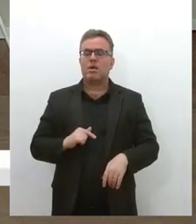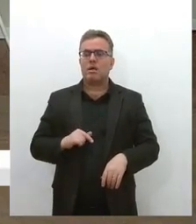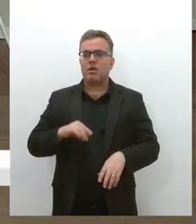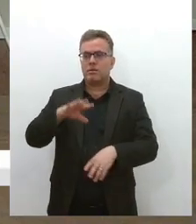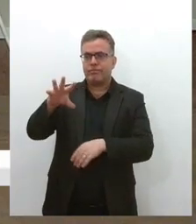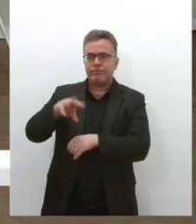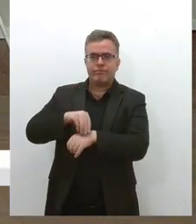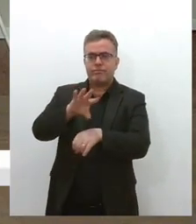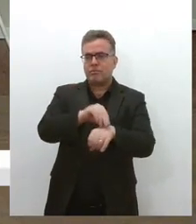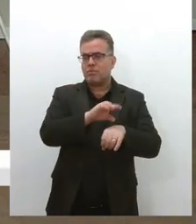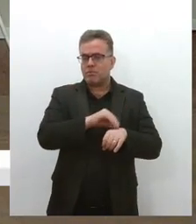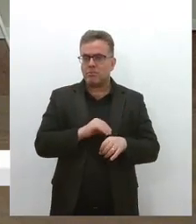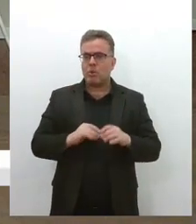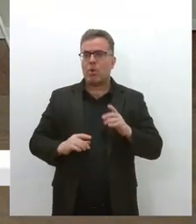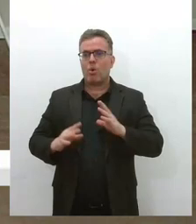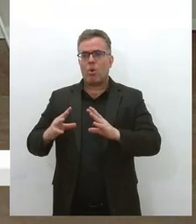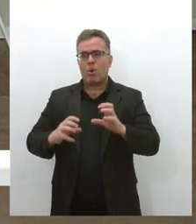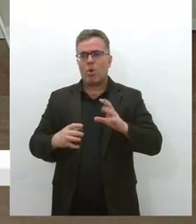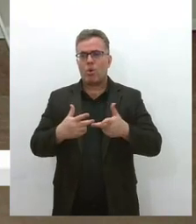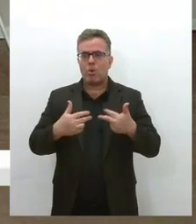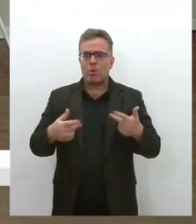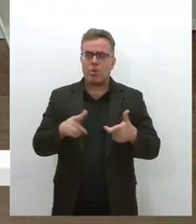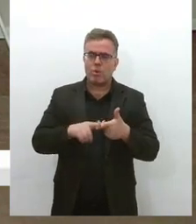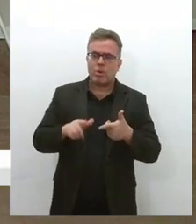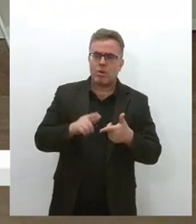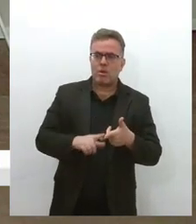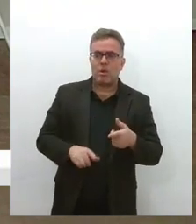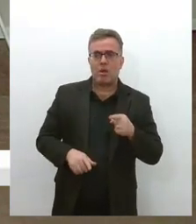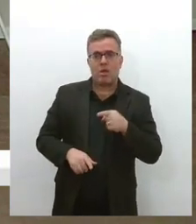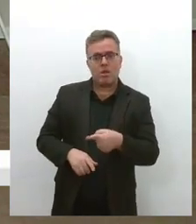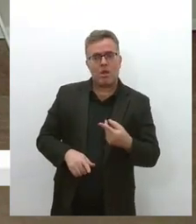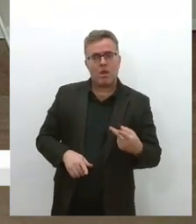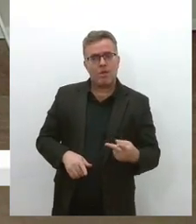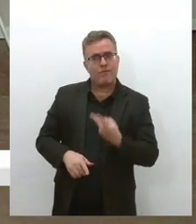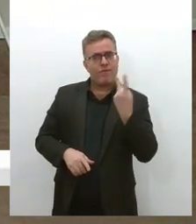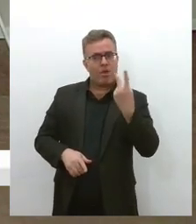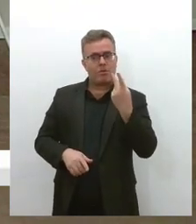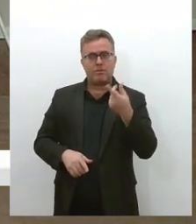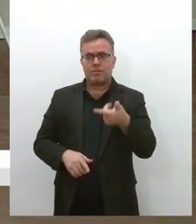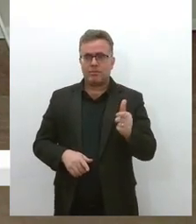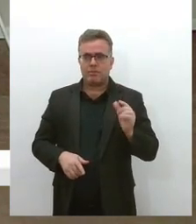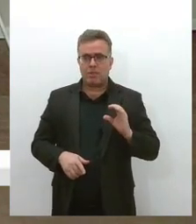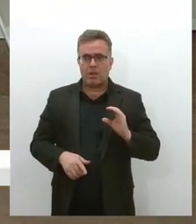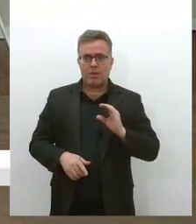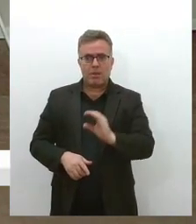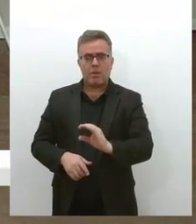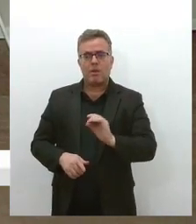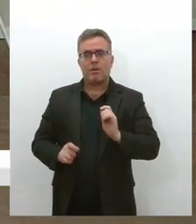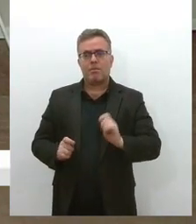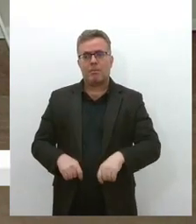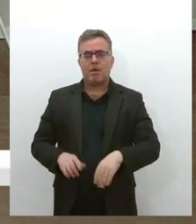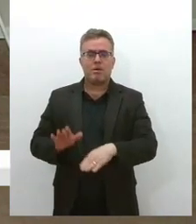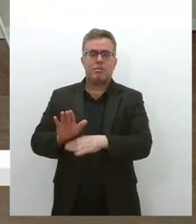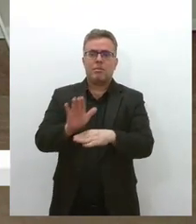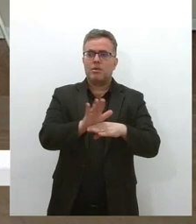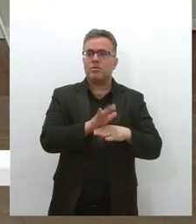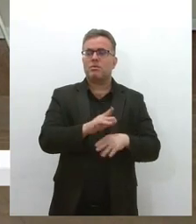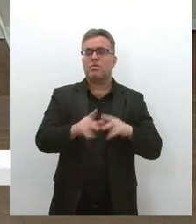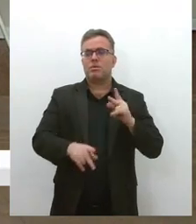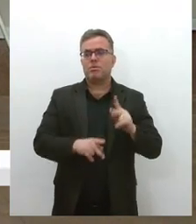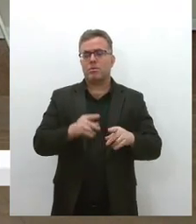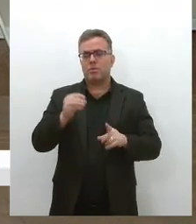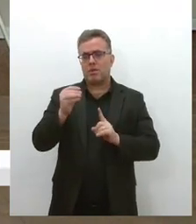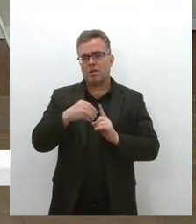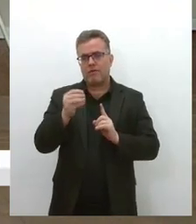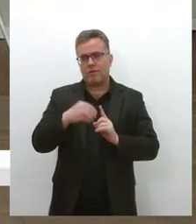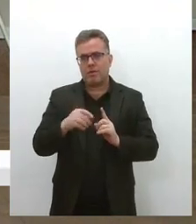ao mesmo tempo talvez não tão valorizadas em termos de recursos para essa população mais vulnerável, você acha que isso